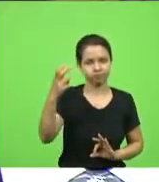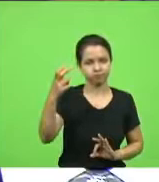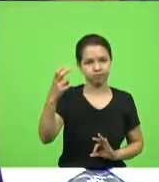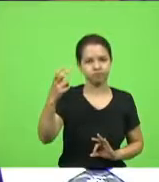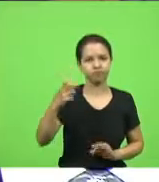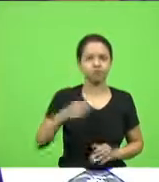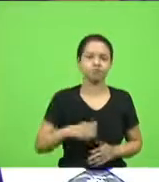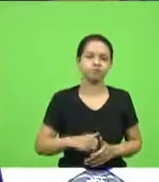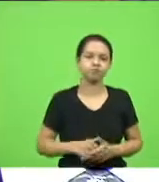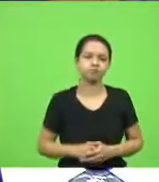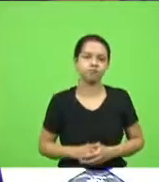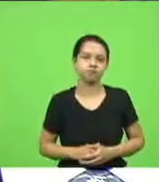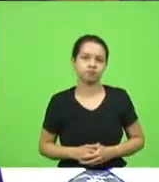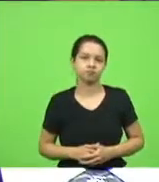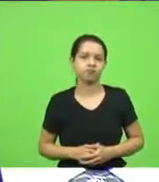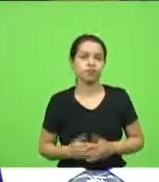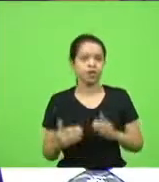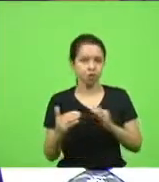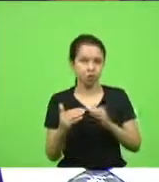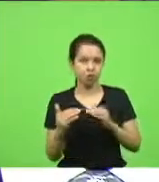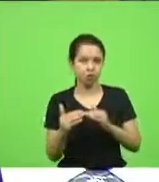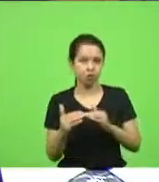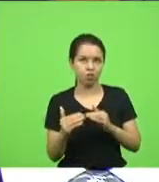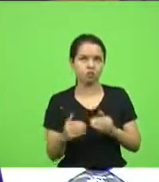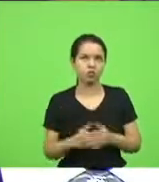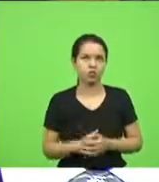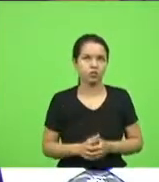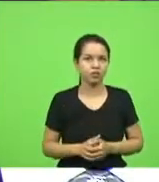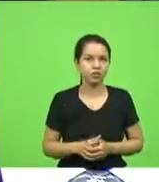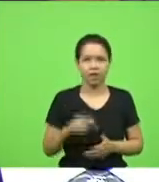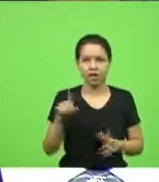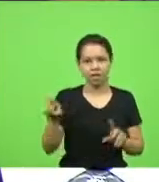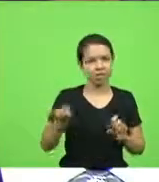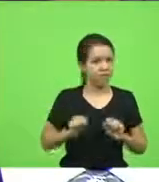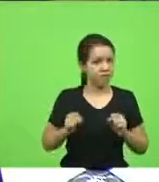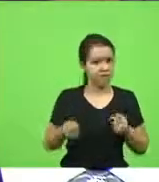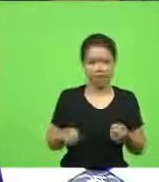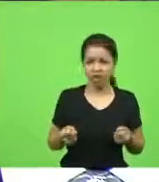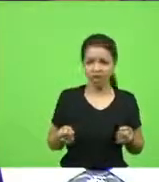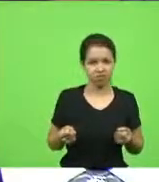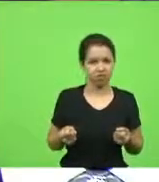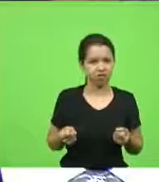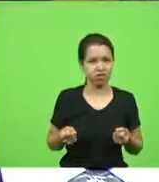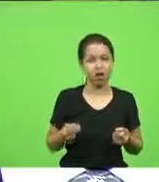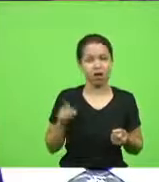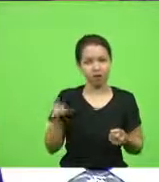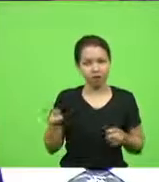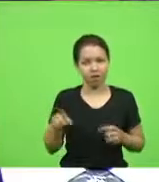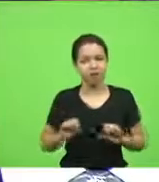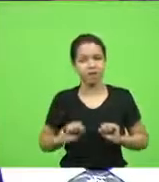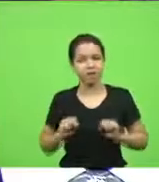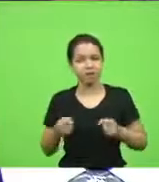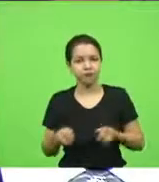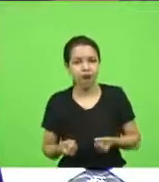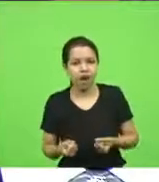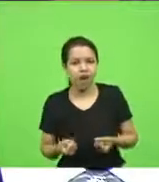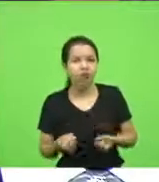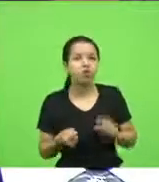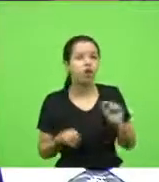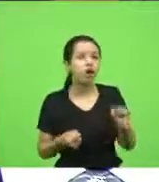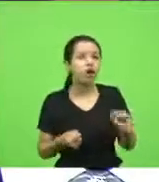contribui para a fala que eles não defendem. Ele defende a empresa, o lucro, o